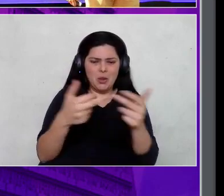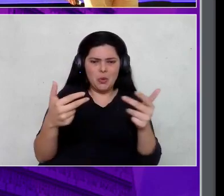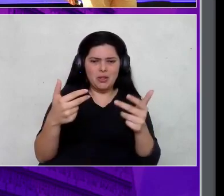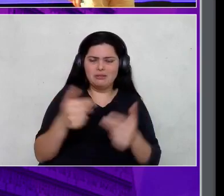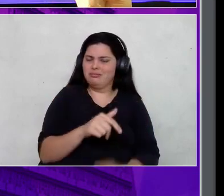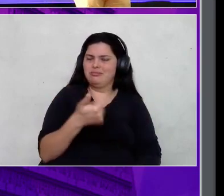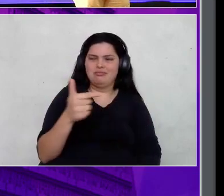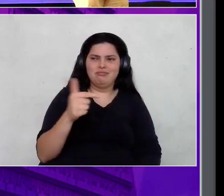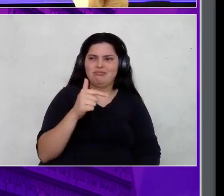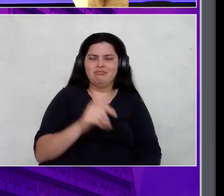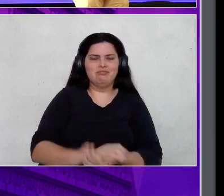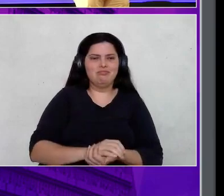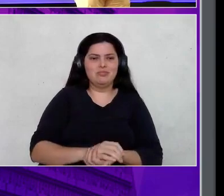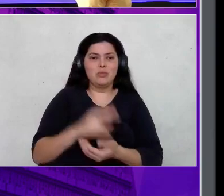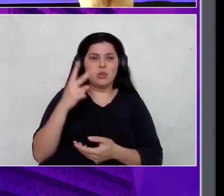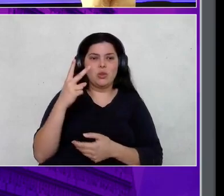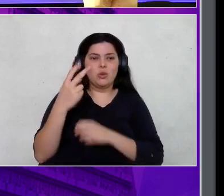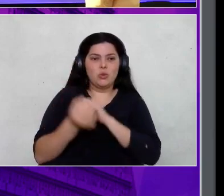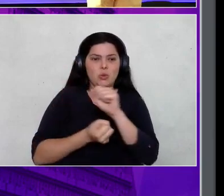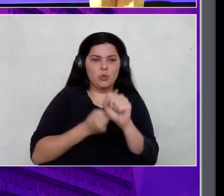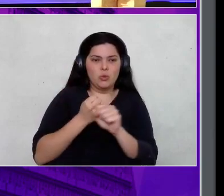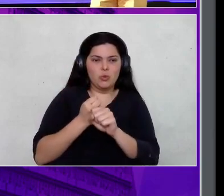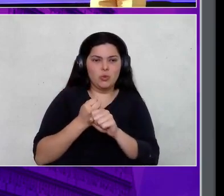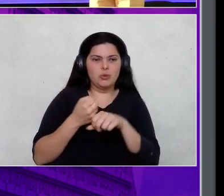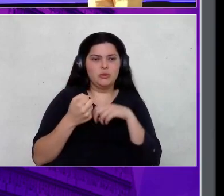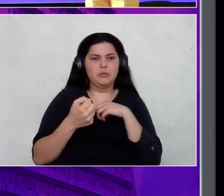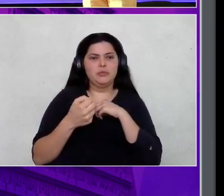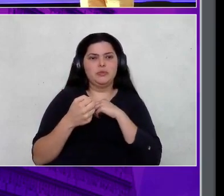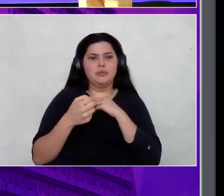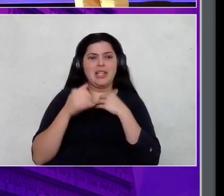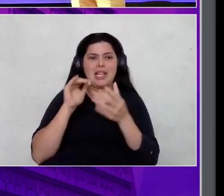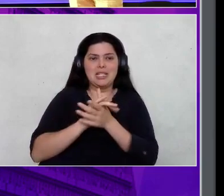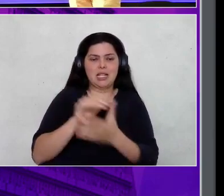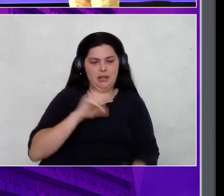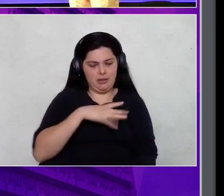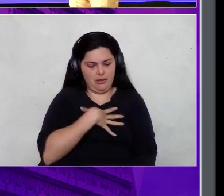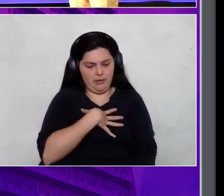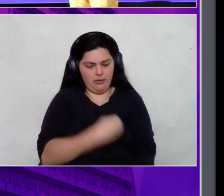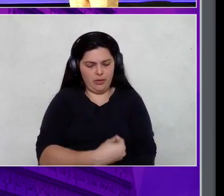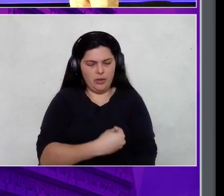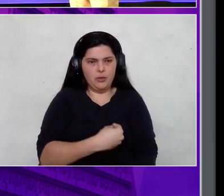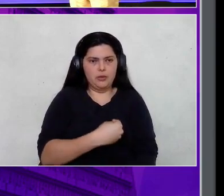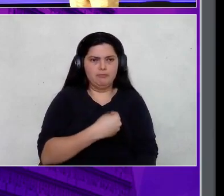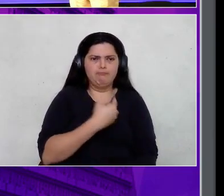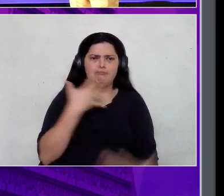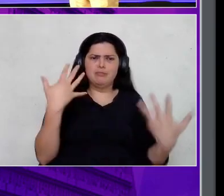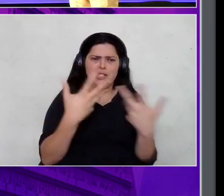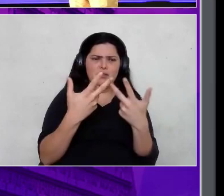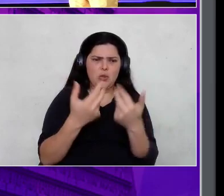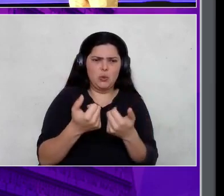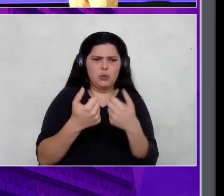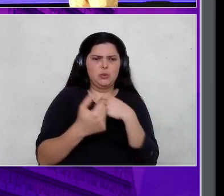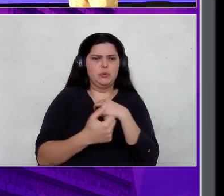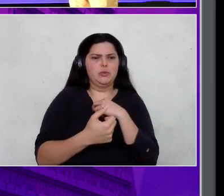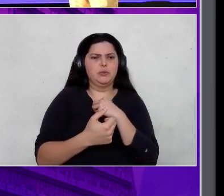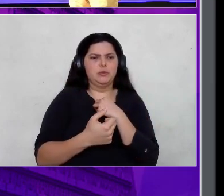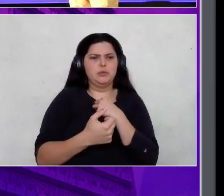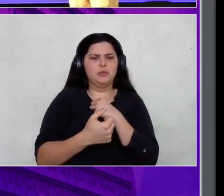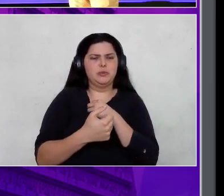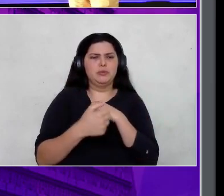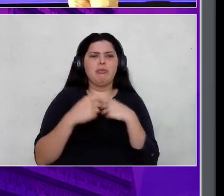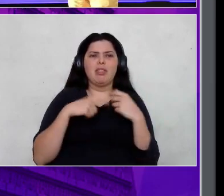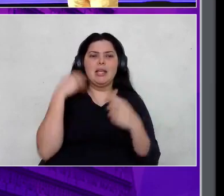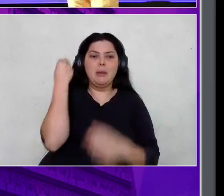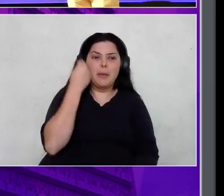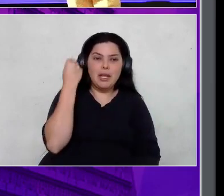Dois anos depois, casei, tive filhos e é fantástico. Quem tem essa experiência de ser pai,